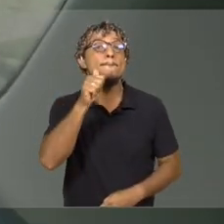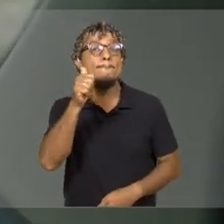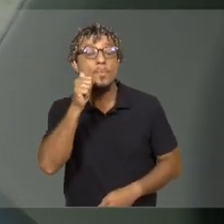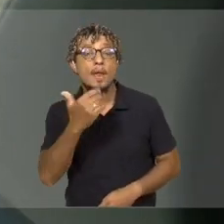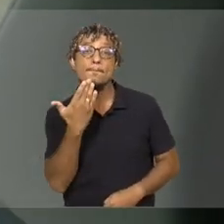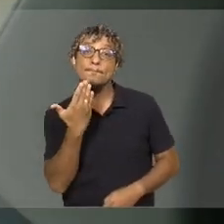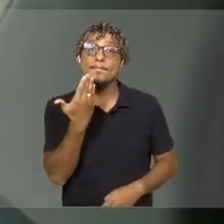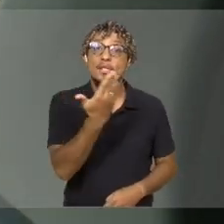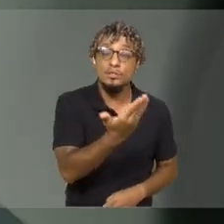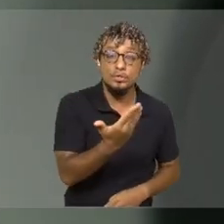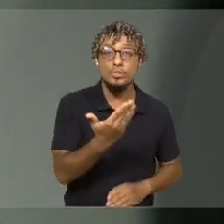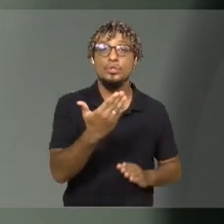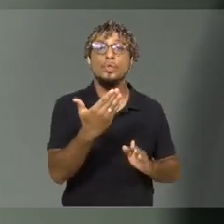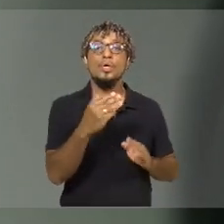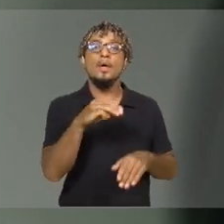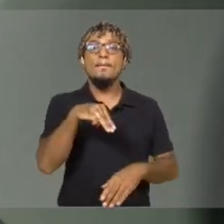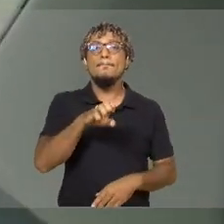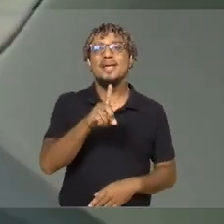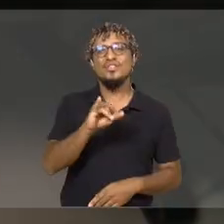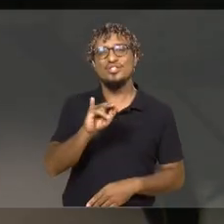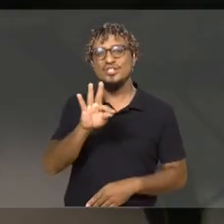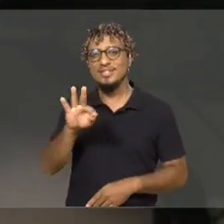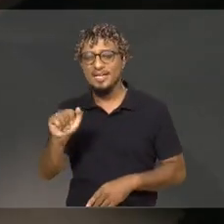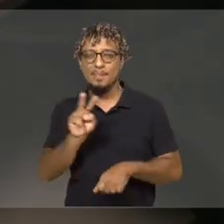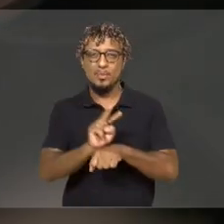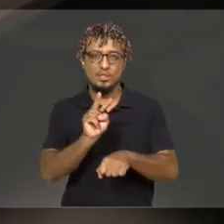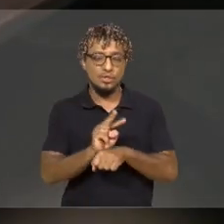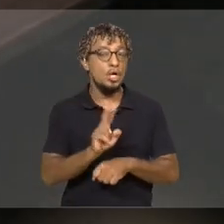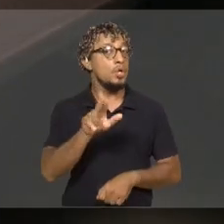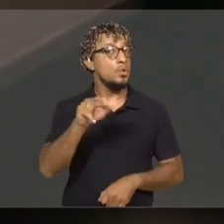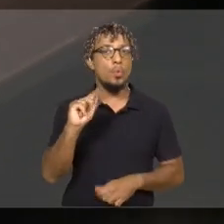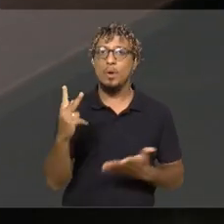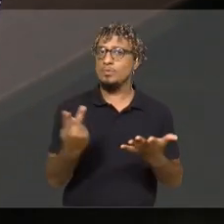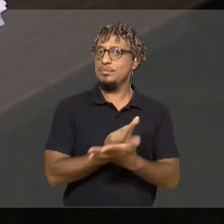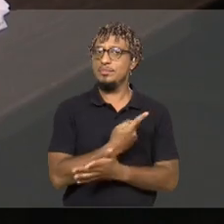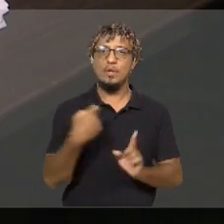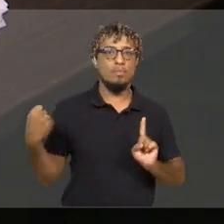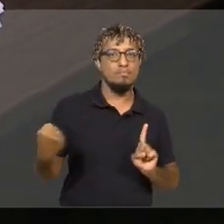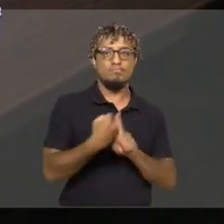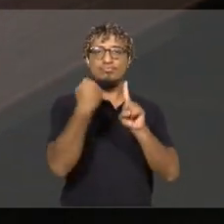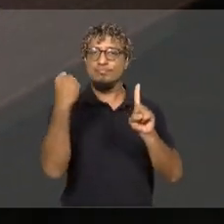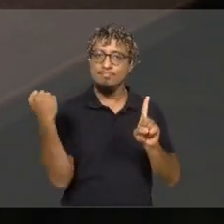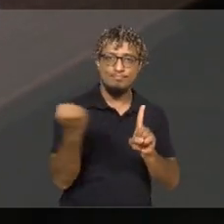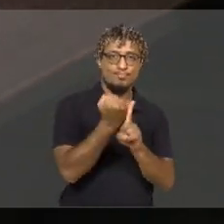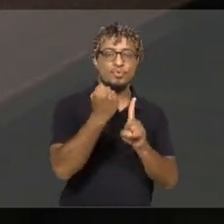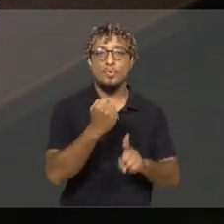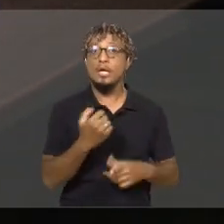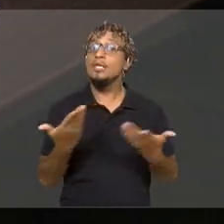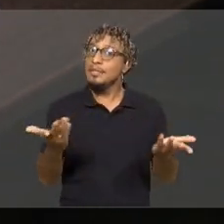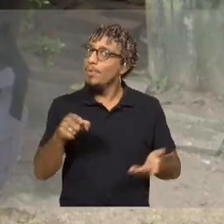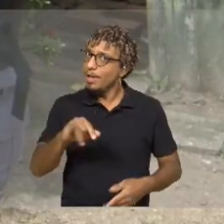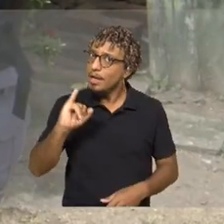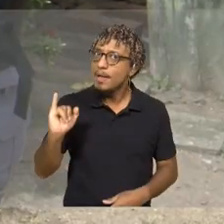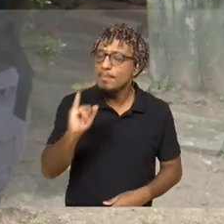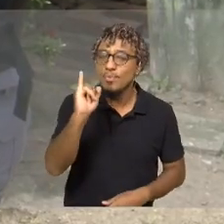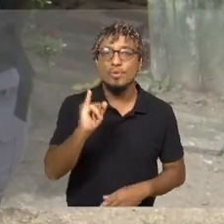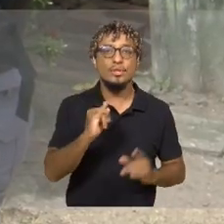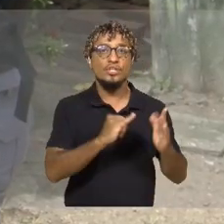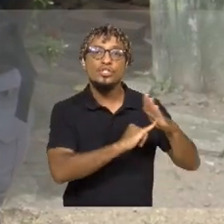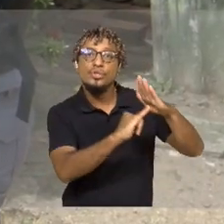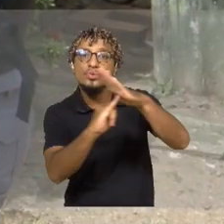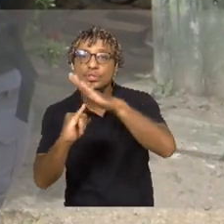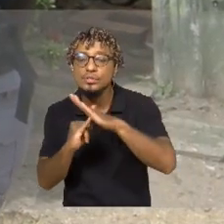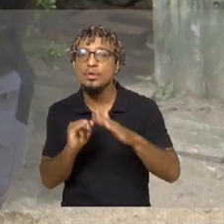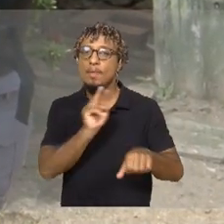medida protetiva no Estado foi vítima de feminicídio. Por isso, é tão importante que as instituições de proteção